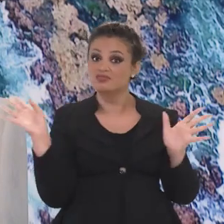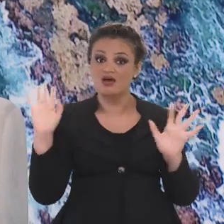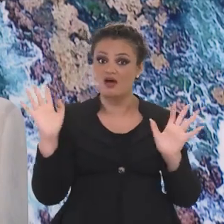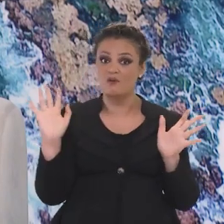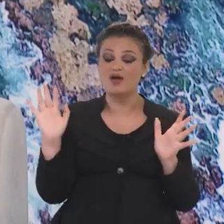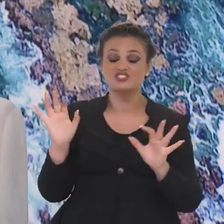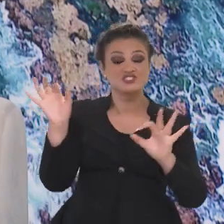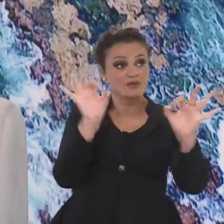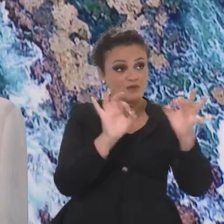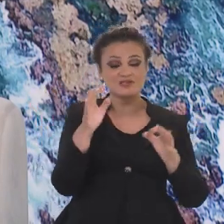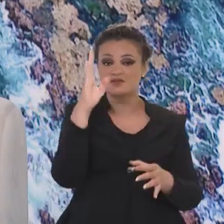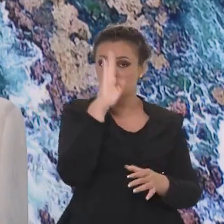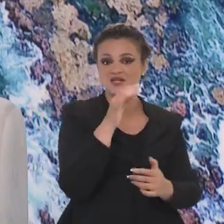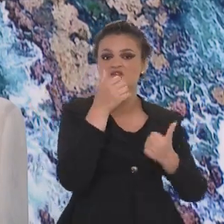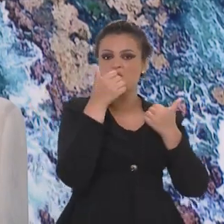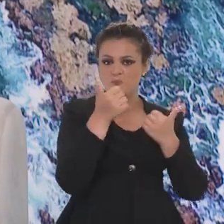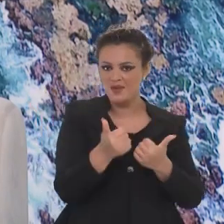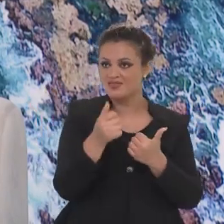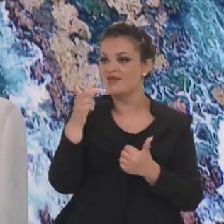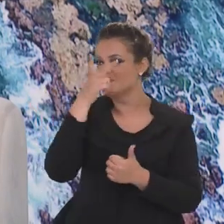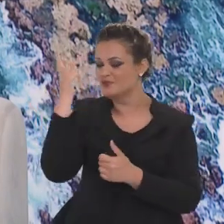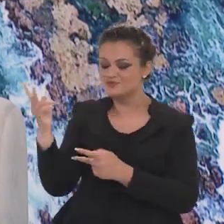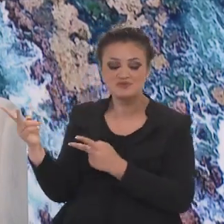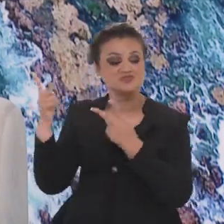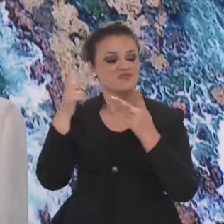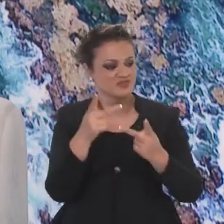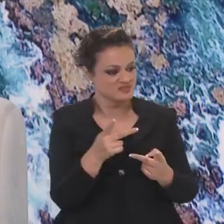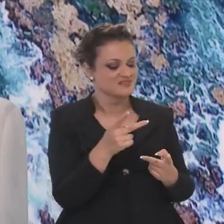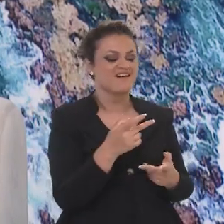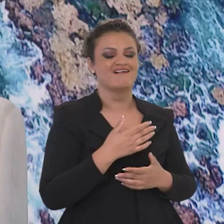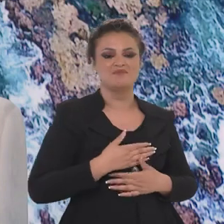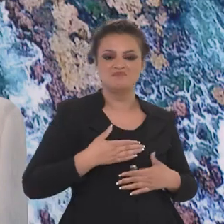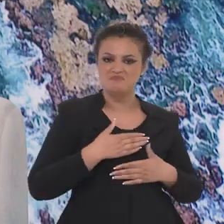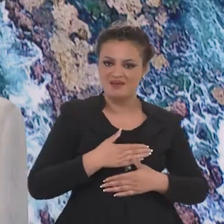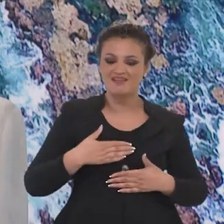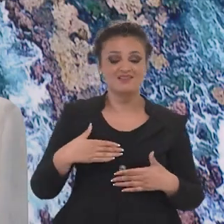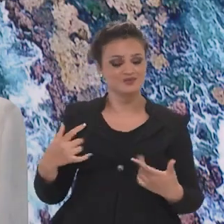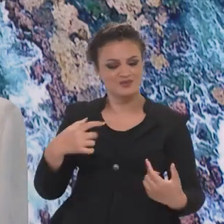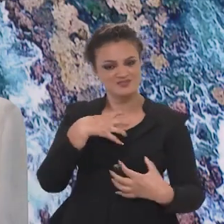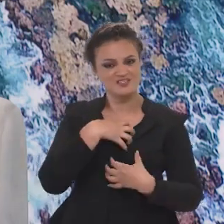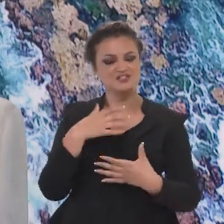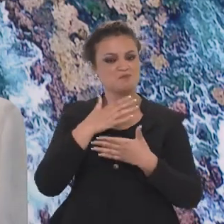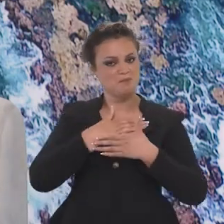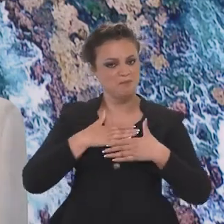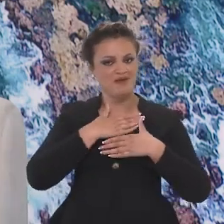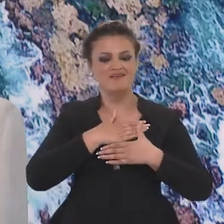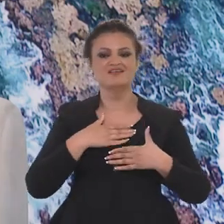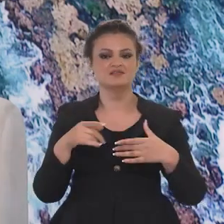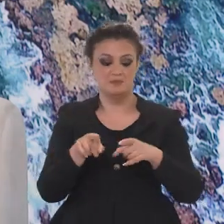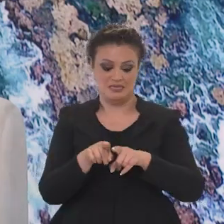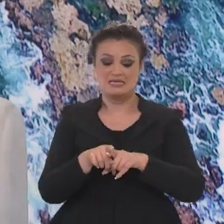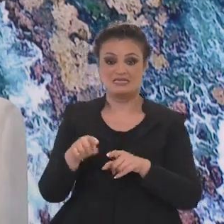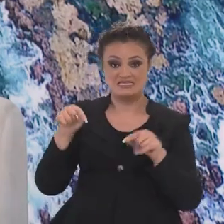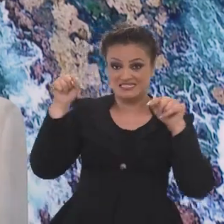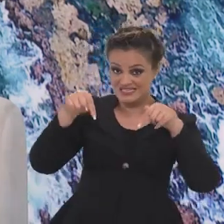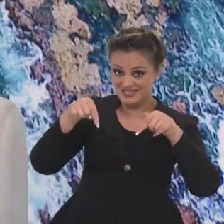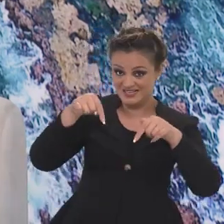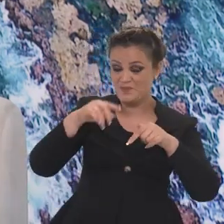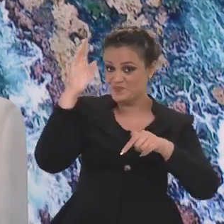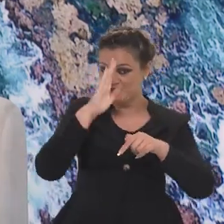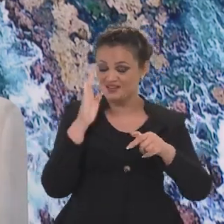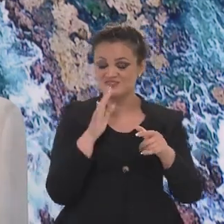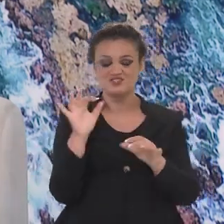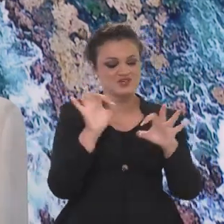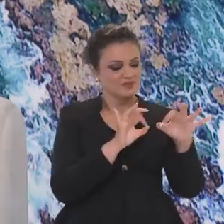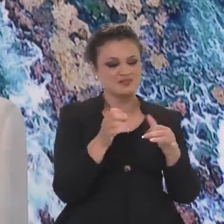com o clima. Não. Então, a gente tem que construir um Brasil que nos coloque no mundo que a gente quer viver, o mundo que a gente quer deixar para os nossos filhos. E é esse